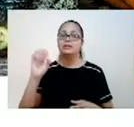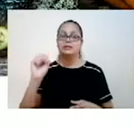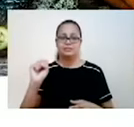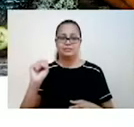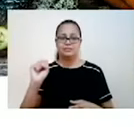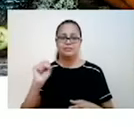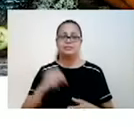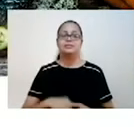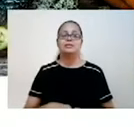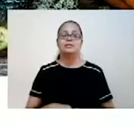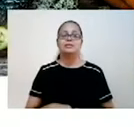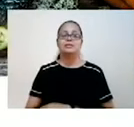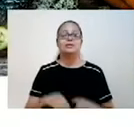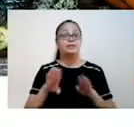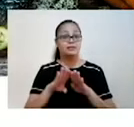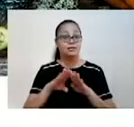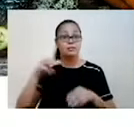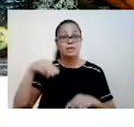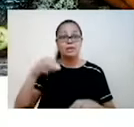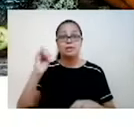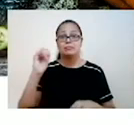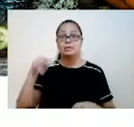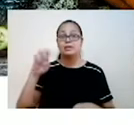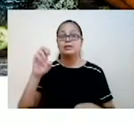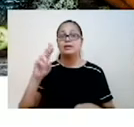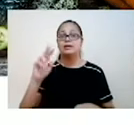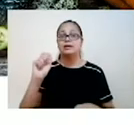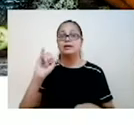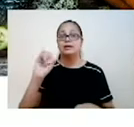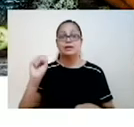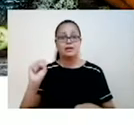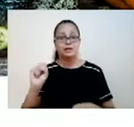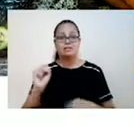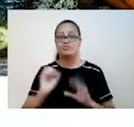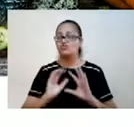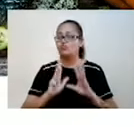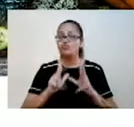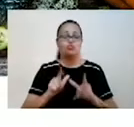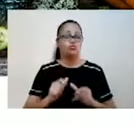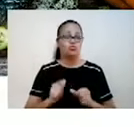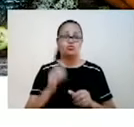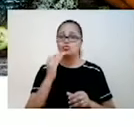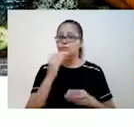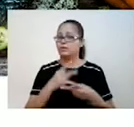Então, repita comigo, repita comigo, minerais. É isso aí, galera, minerais.